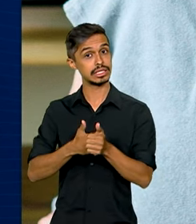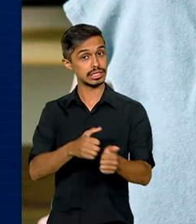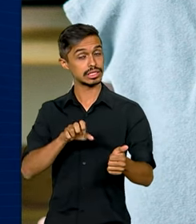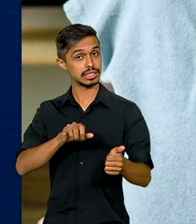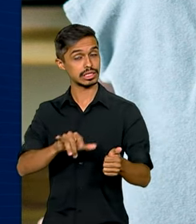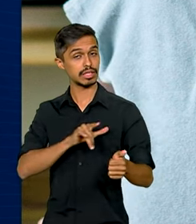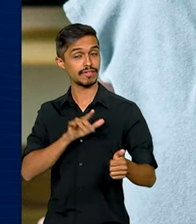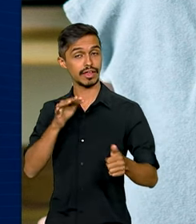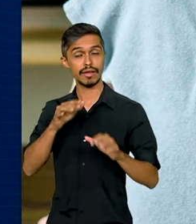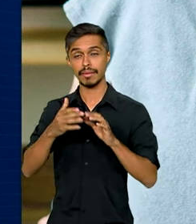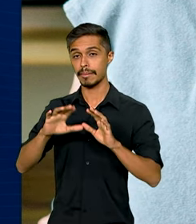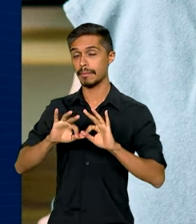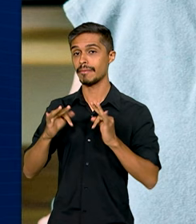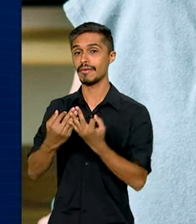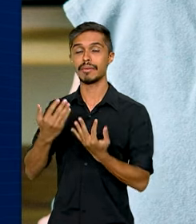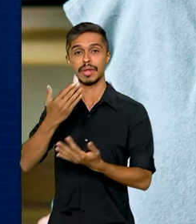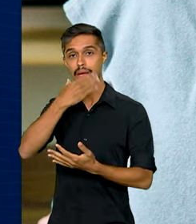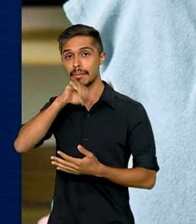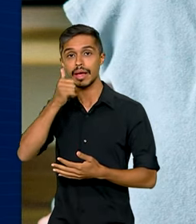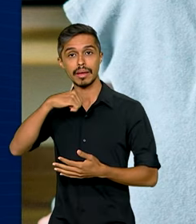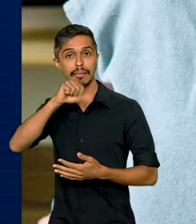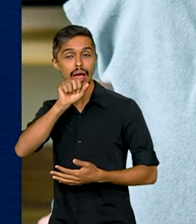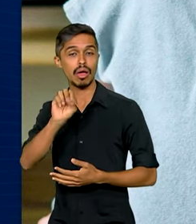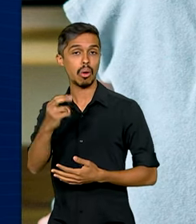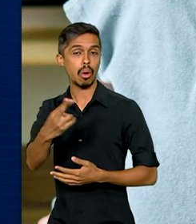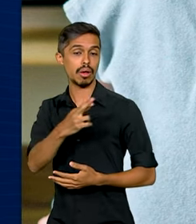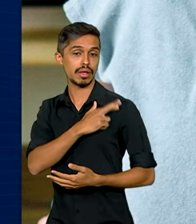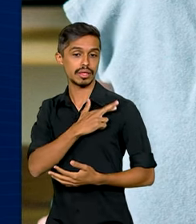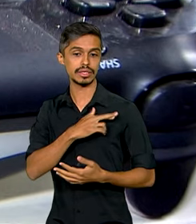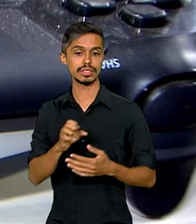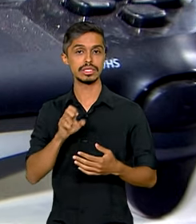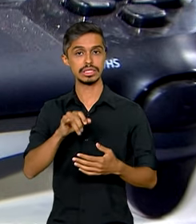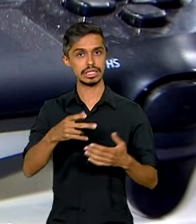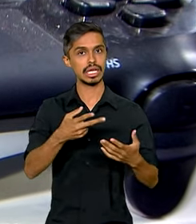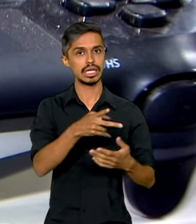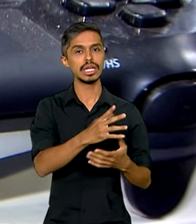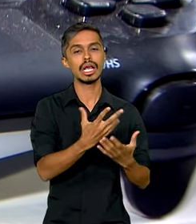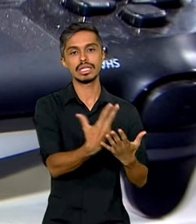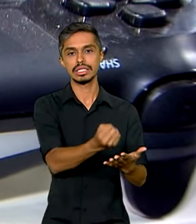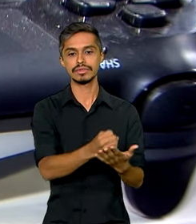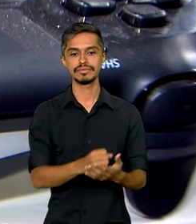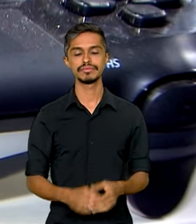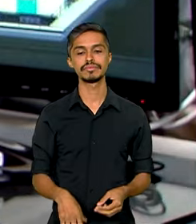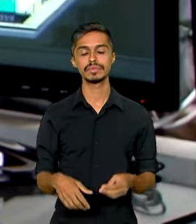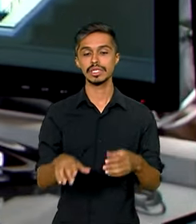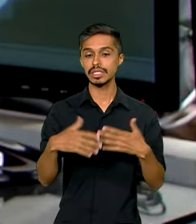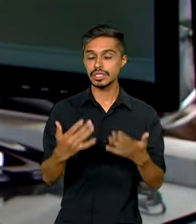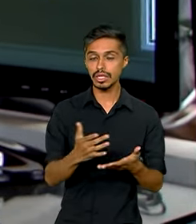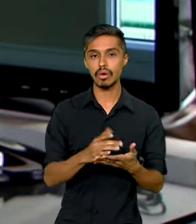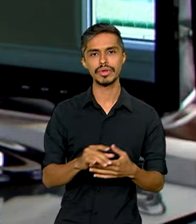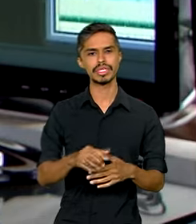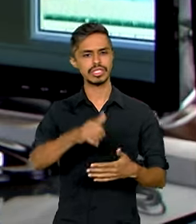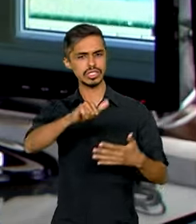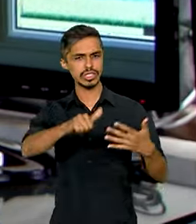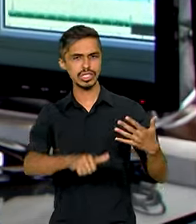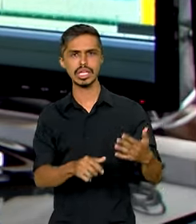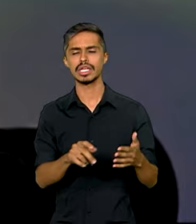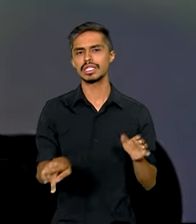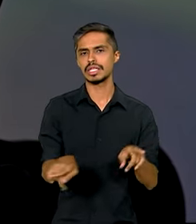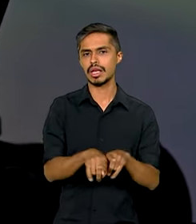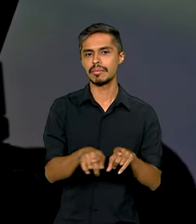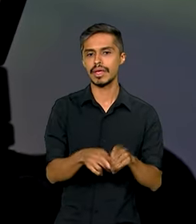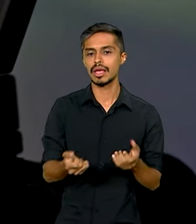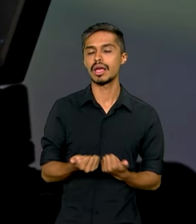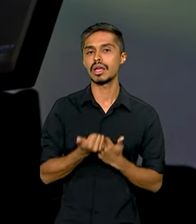presença do pai ou responsável e autorizado por este. Além dos consumidores, esse tipo de avaliação serve